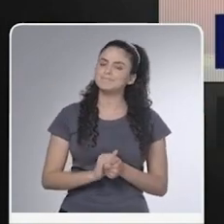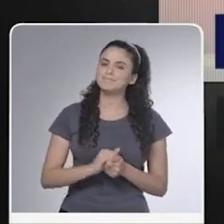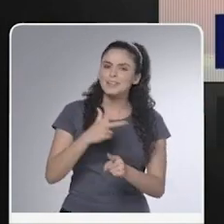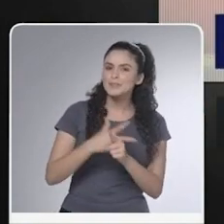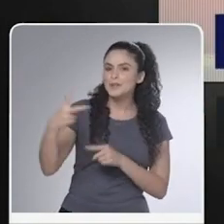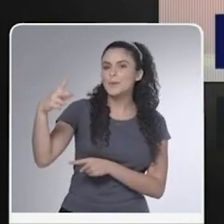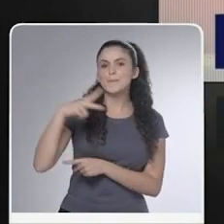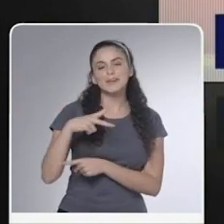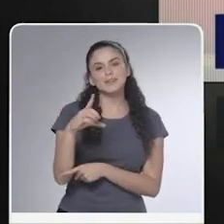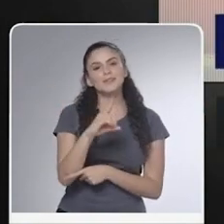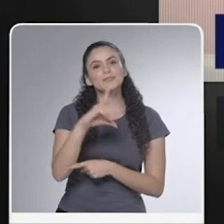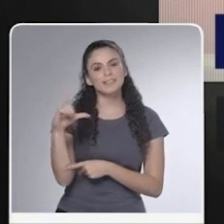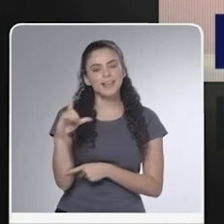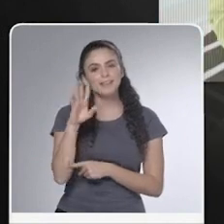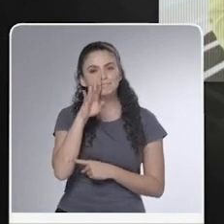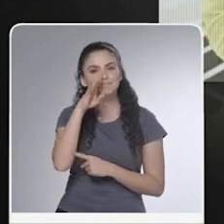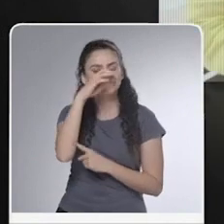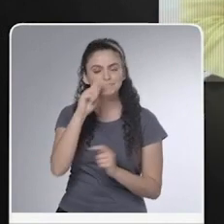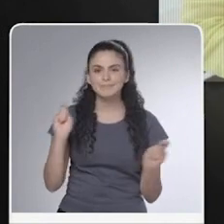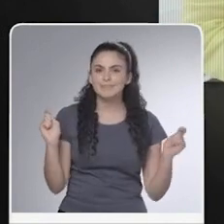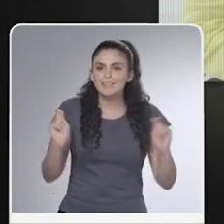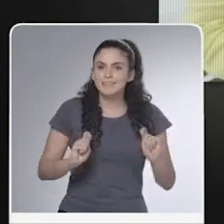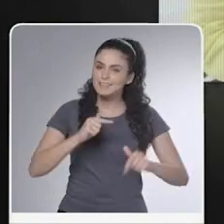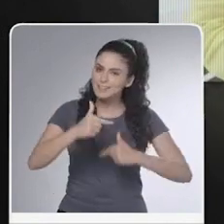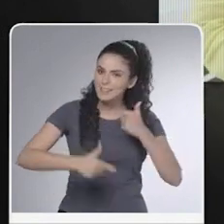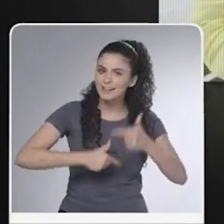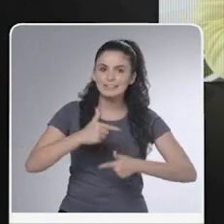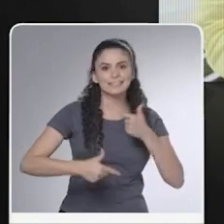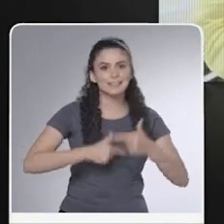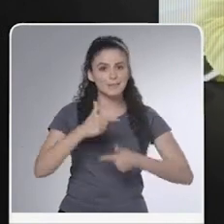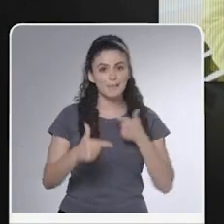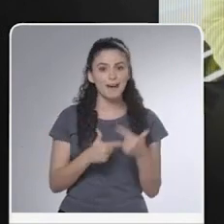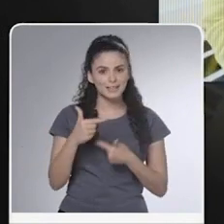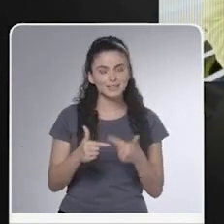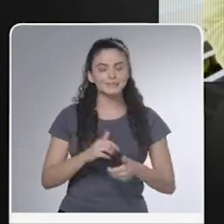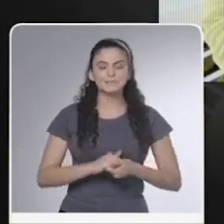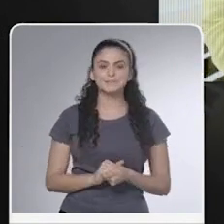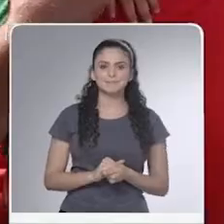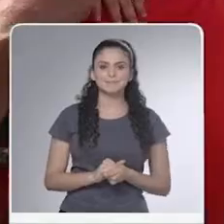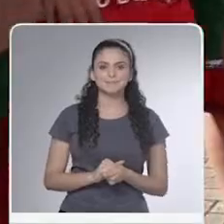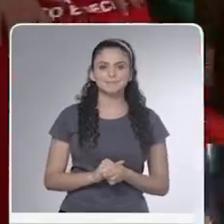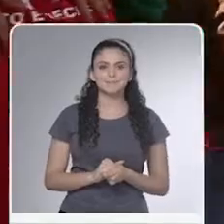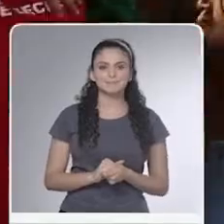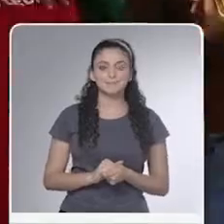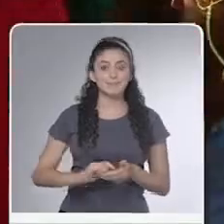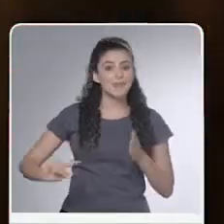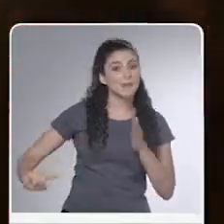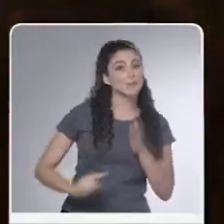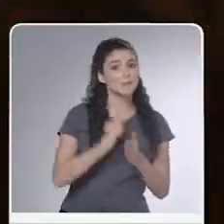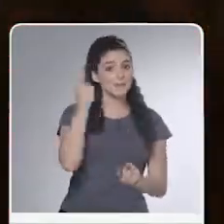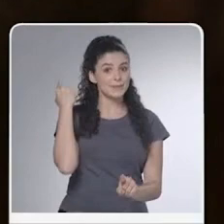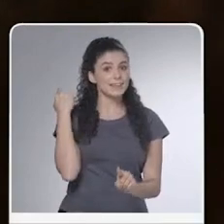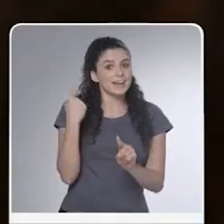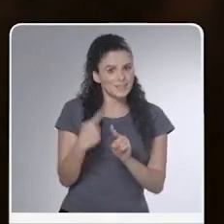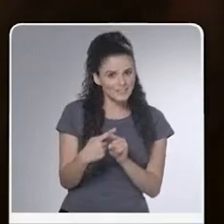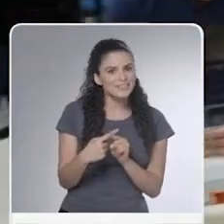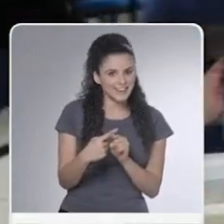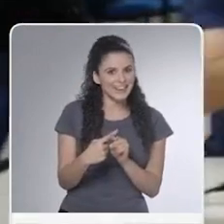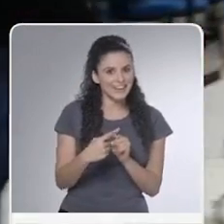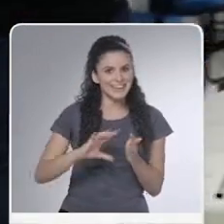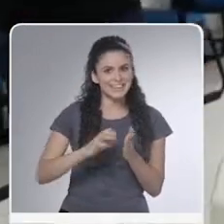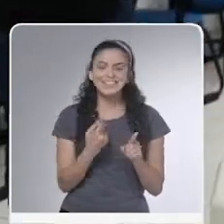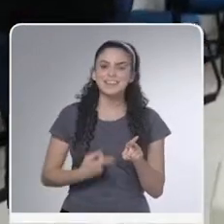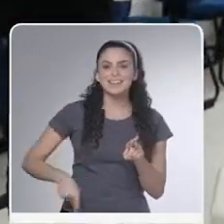vitória pessoal de Décio Lima. Sua tenacidade, sua capacidade de trabalho. Pela primeira vez, a